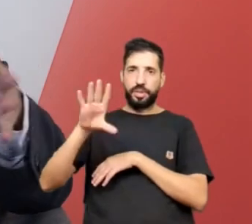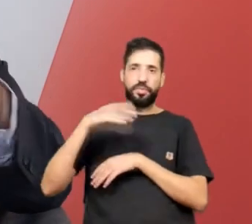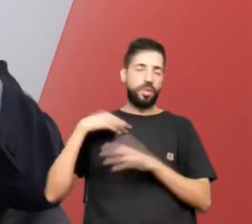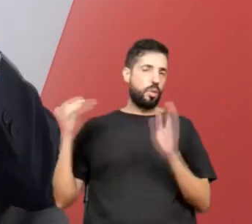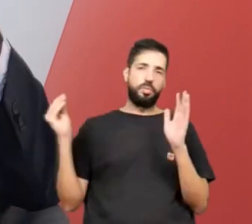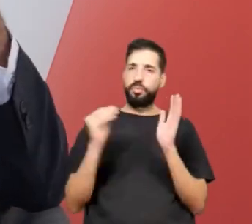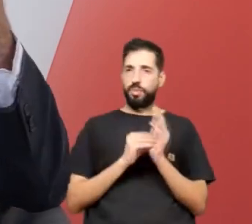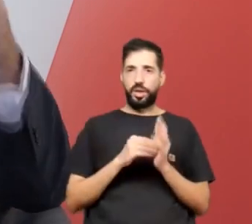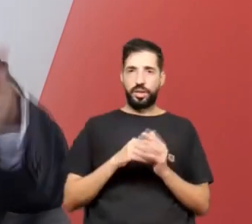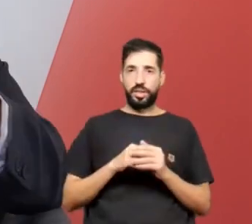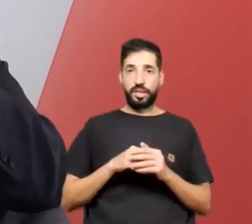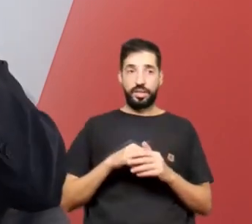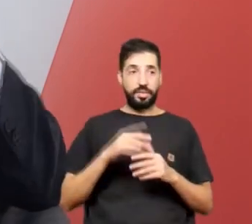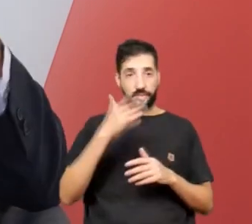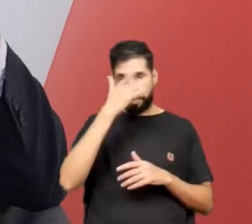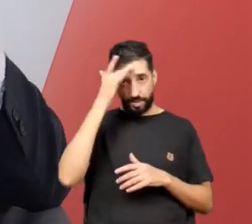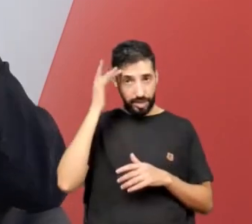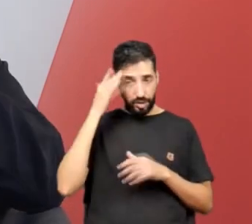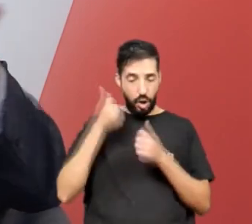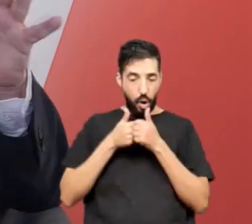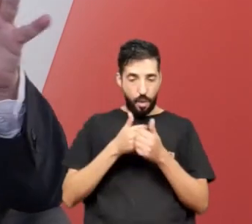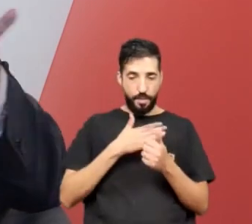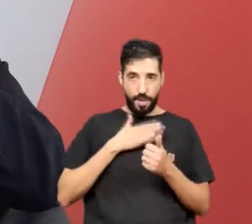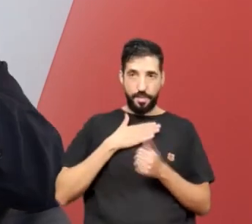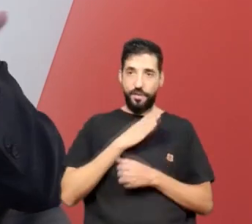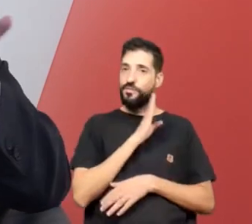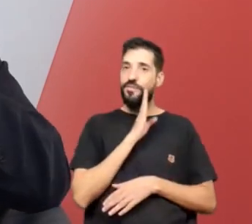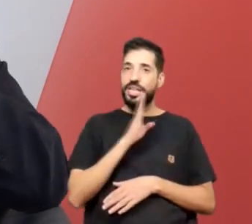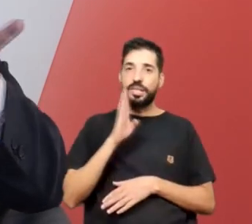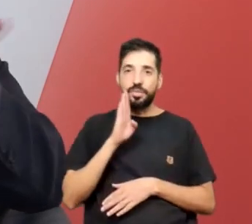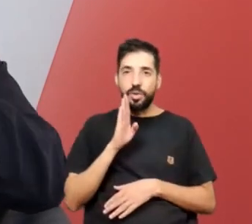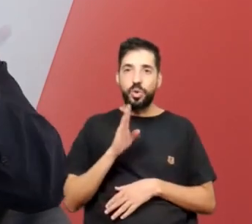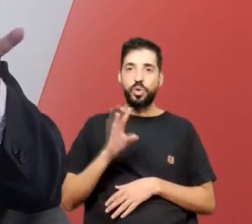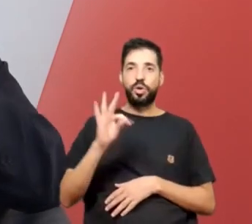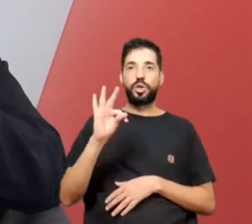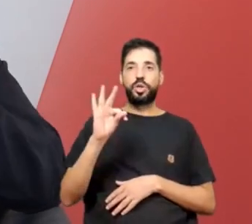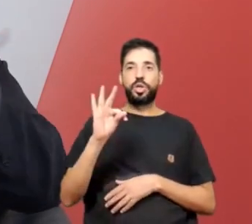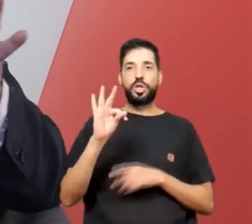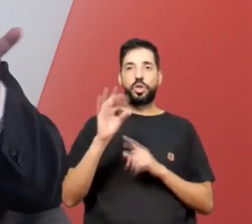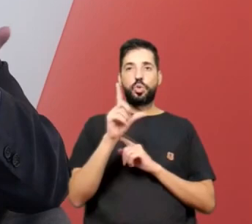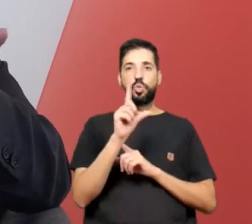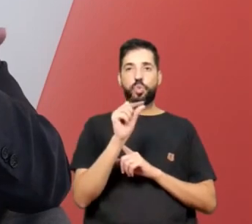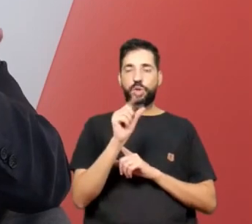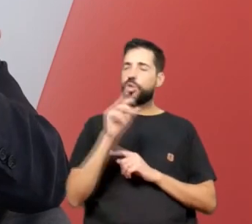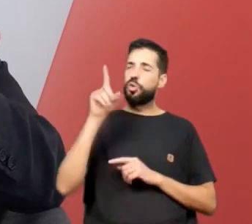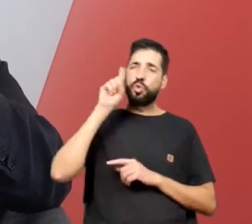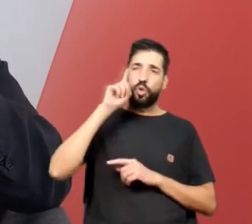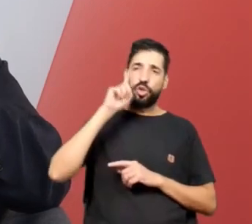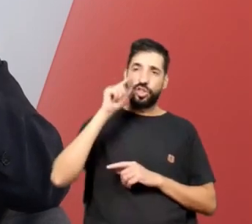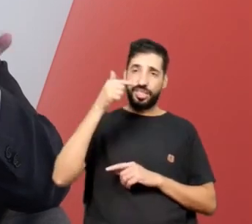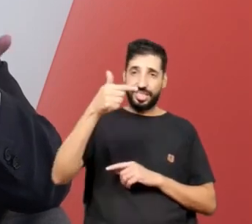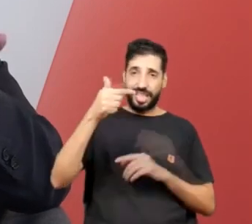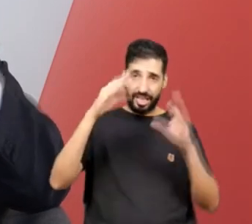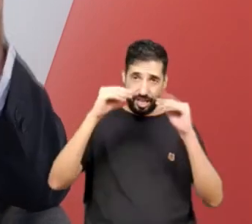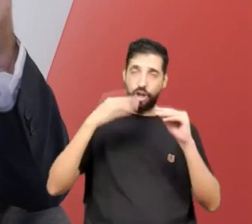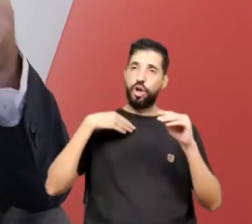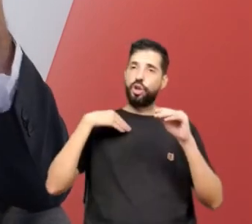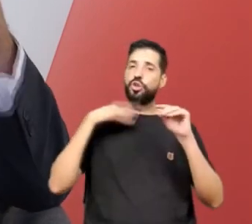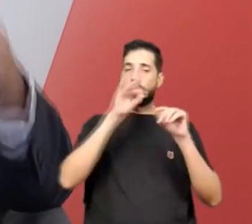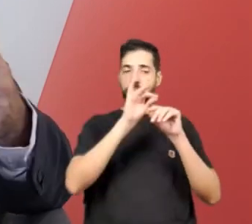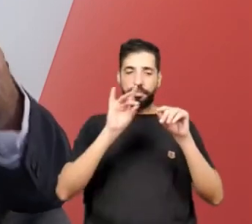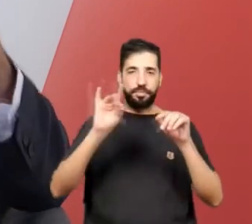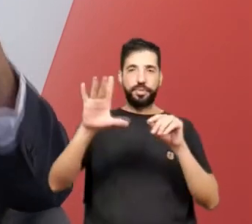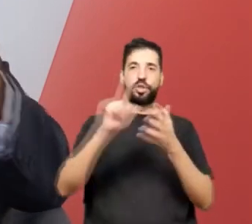pessoal que acompanha o meu Facebook, meu Twitter. Todos os dias, às 19h, eu transmito o jornal da TV Brasil, um